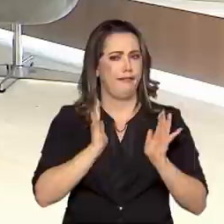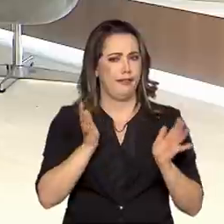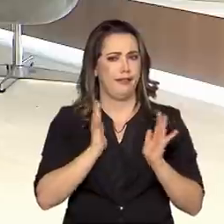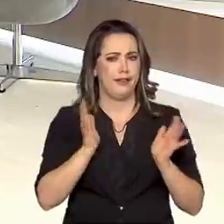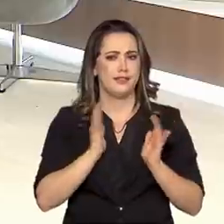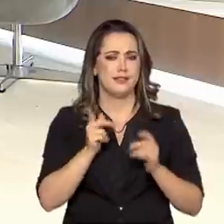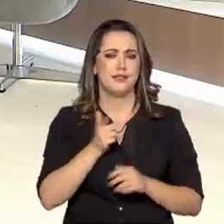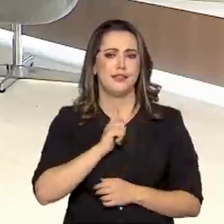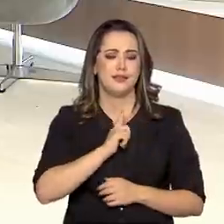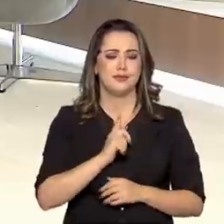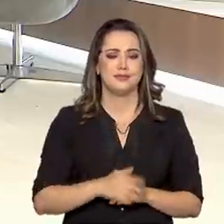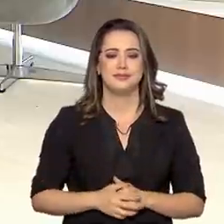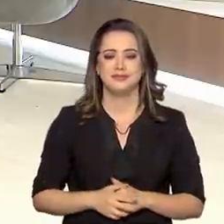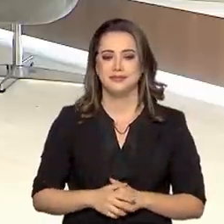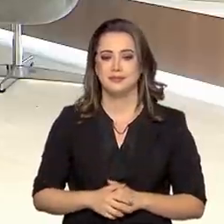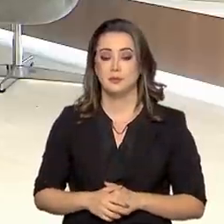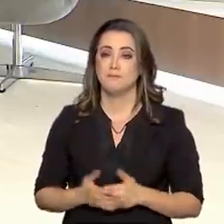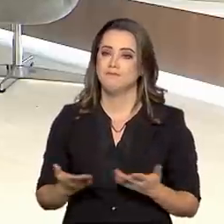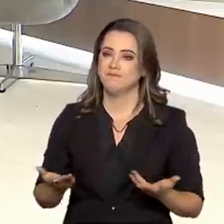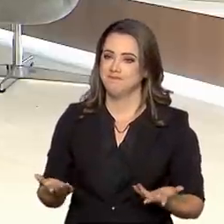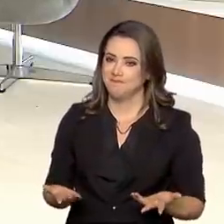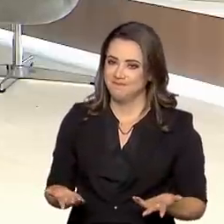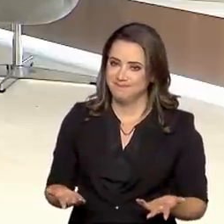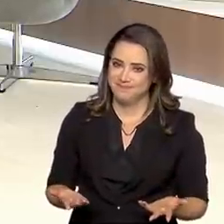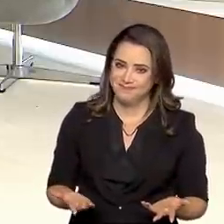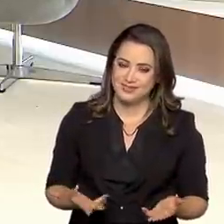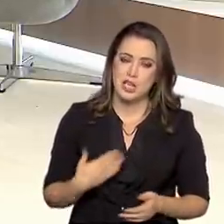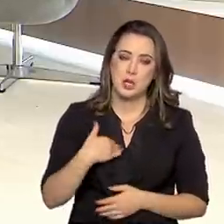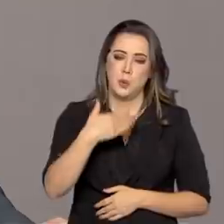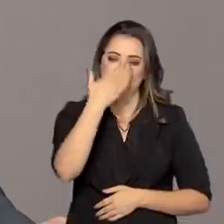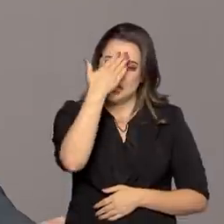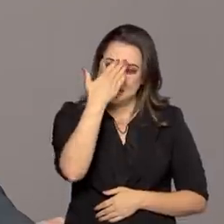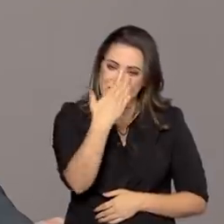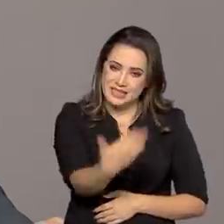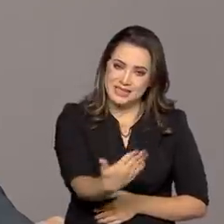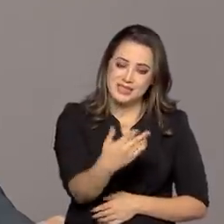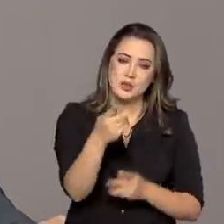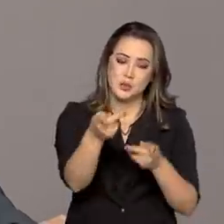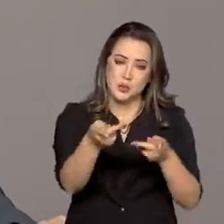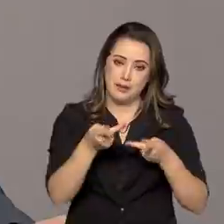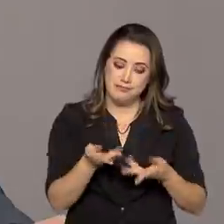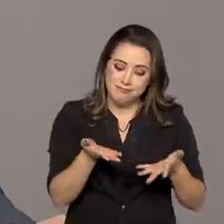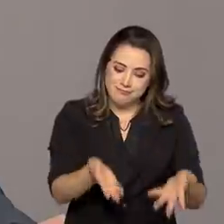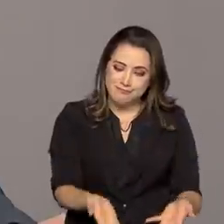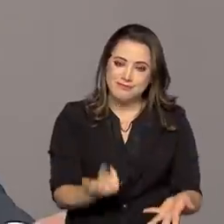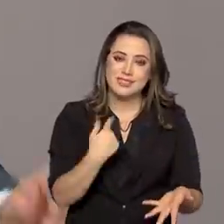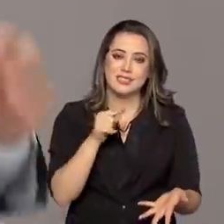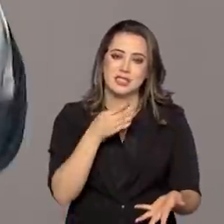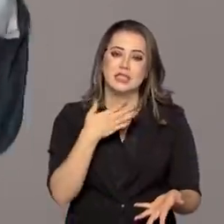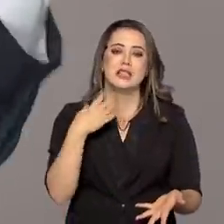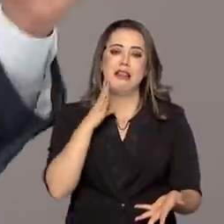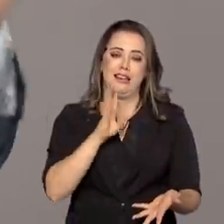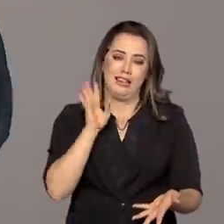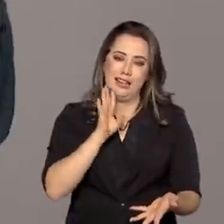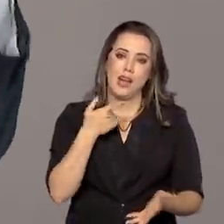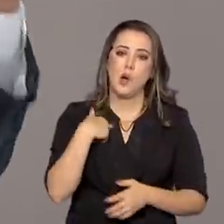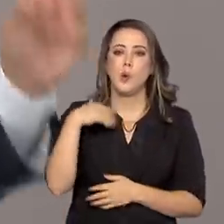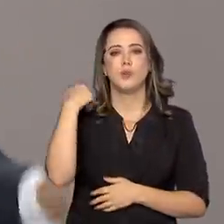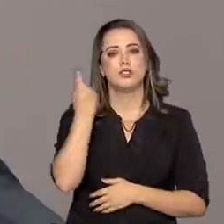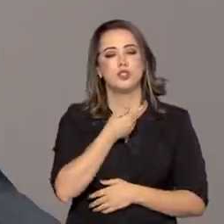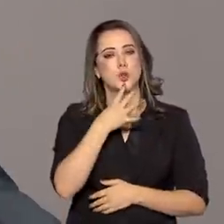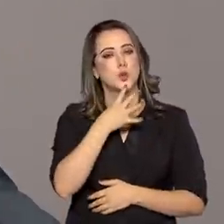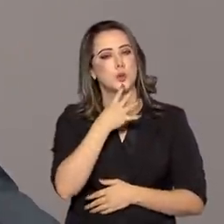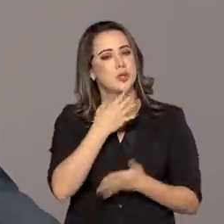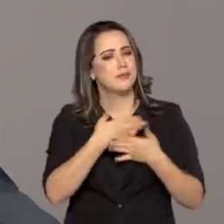a biblioteca, né? Presidente, muito obrigado pela sua participação aqui no Brasil em Pauta, foi muito bacana a gente entender um pouco